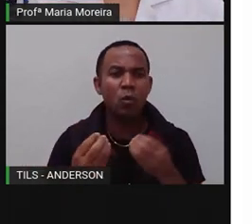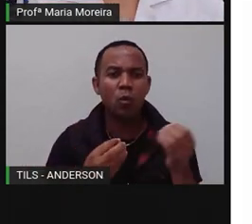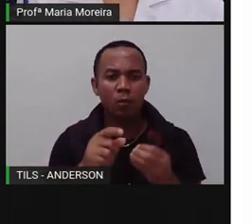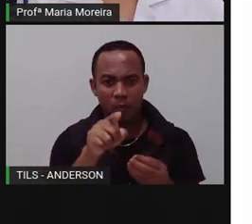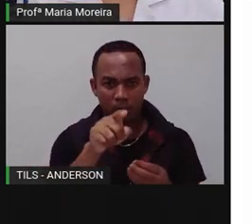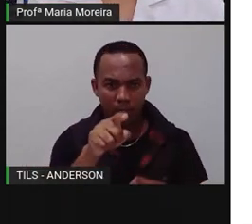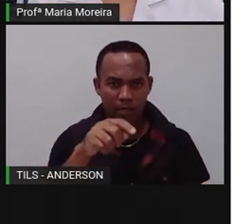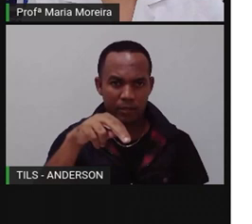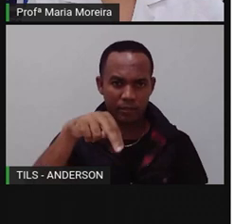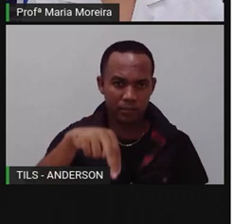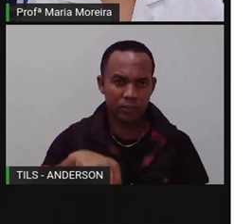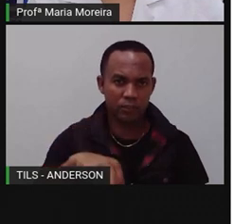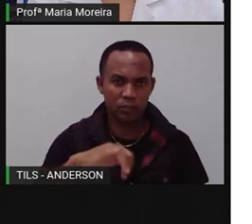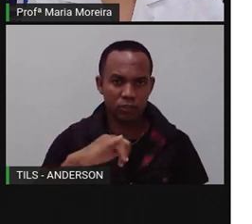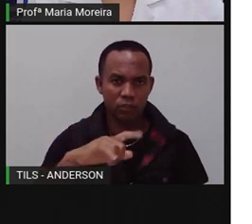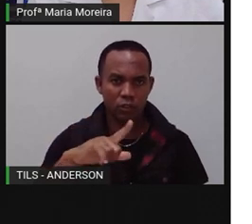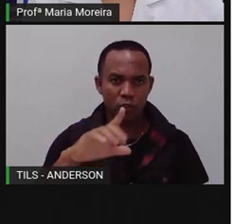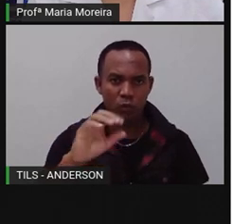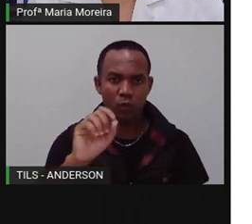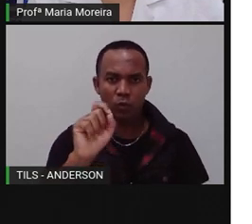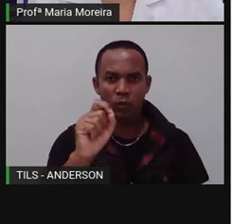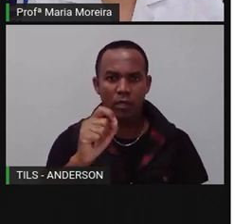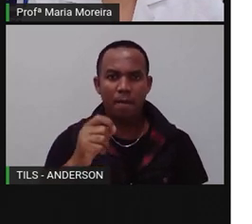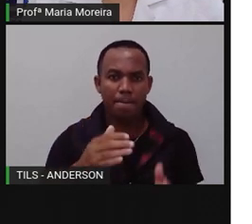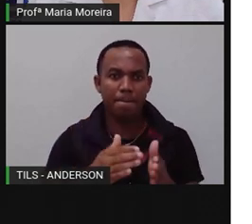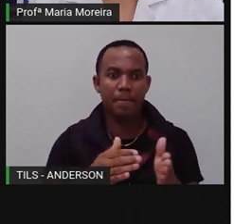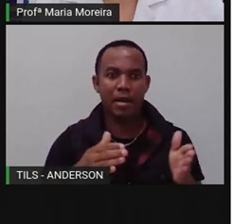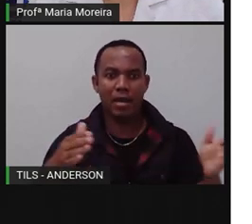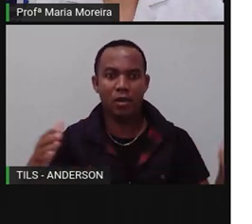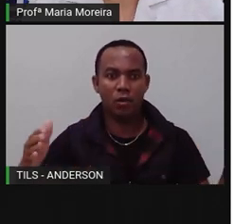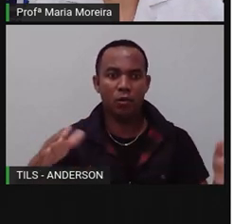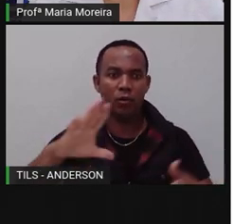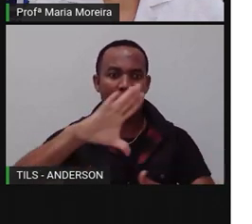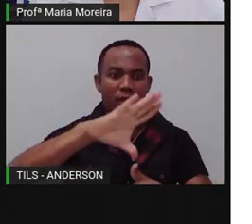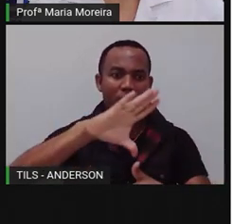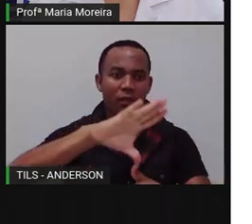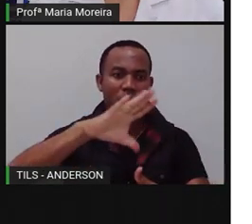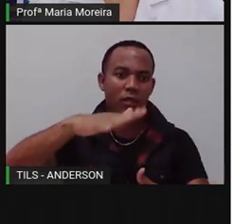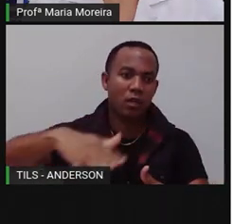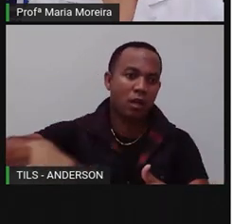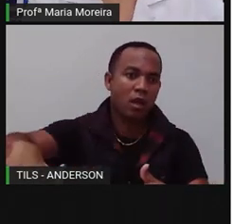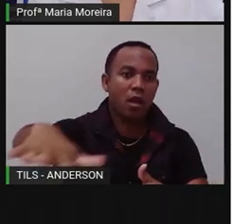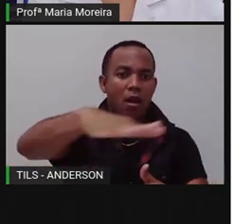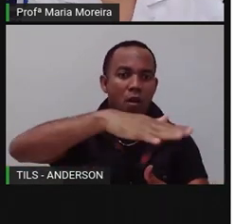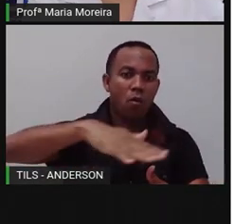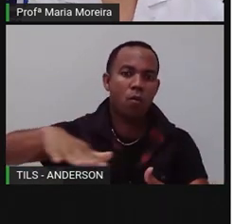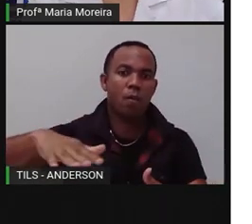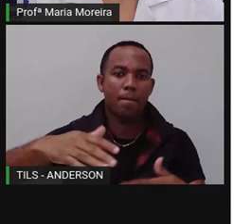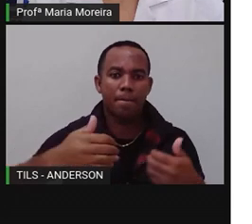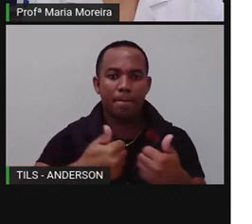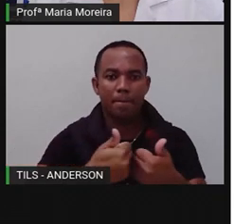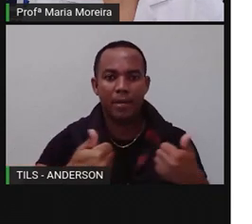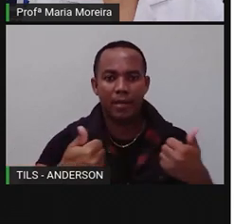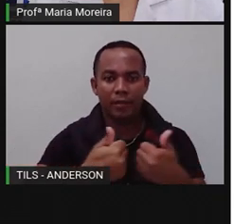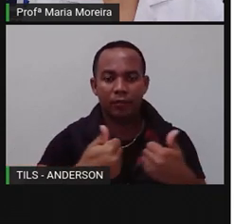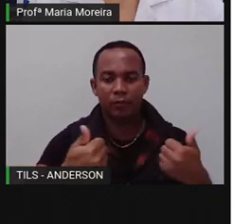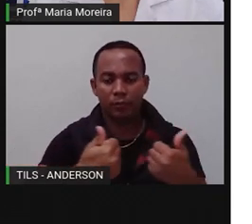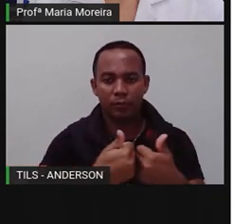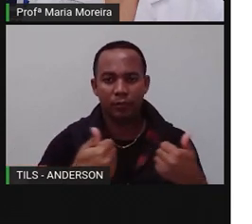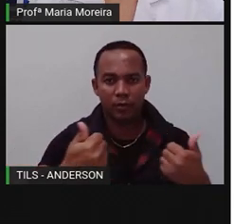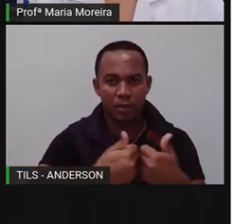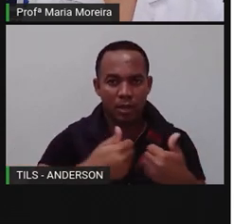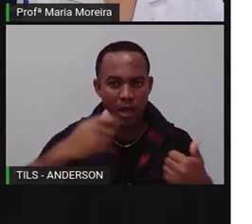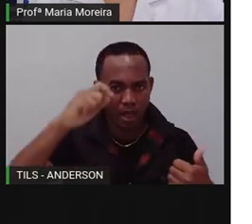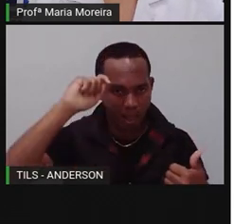Nilo é o maior do mundo em termos de extensão territorial, né? Localizado no continente africano,